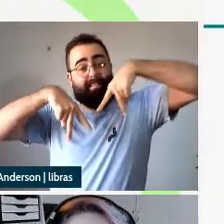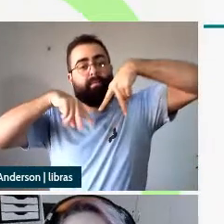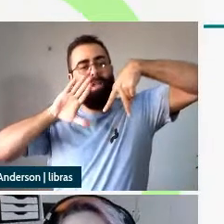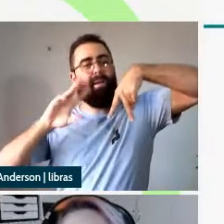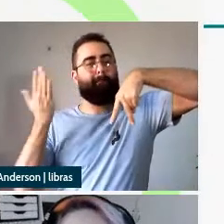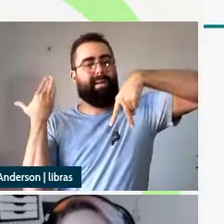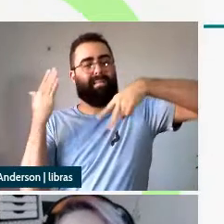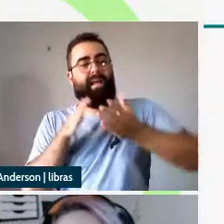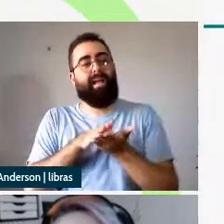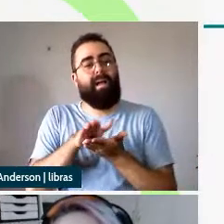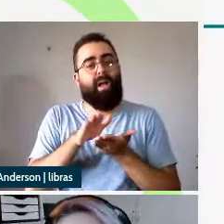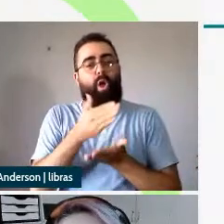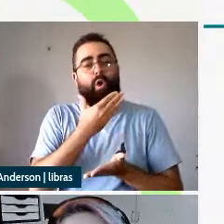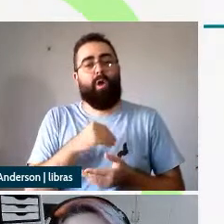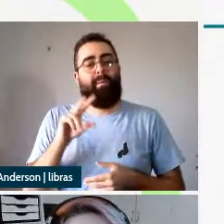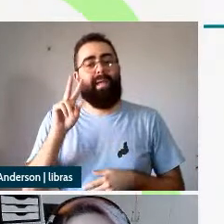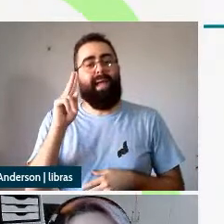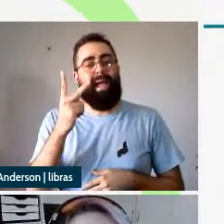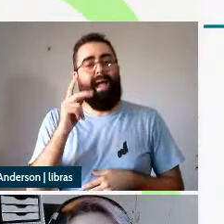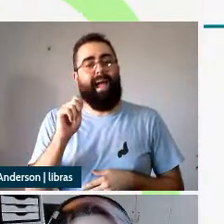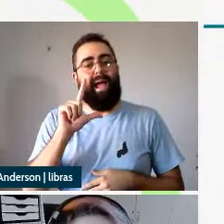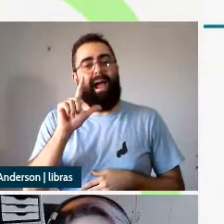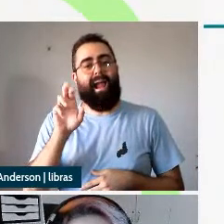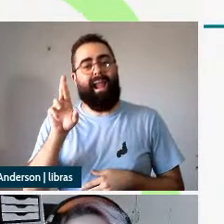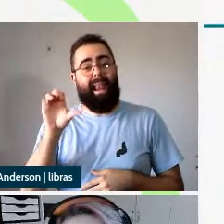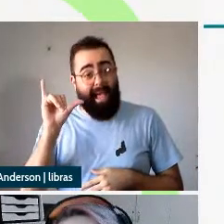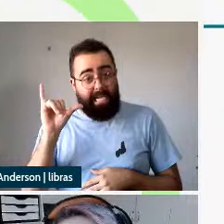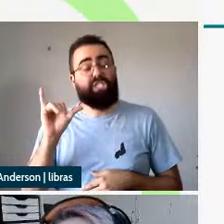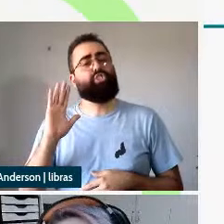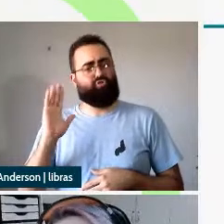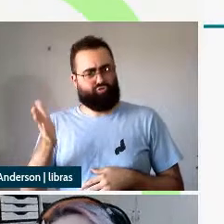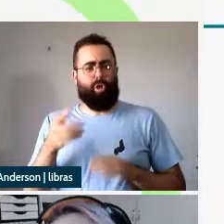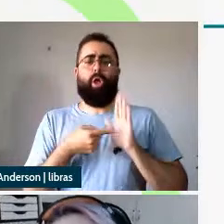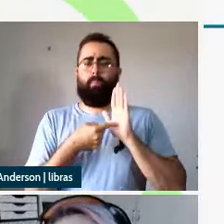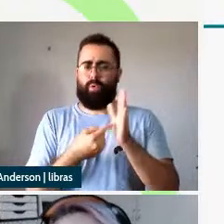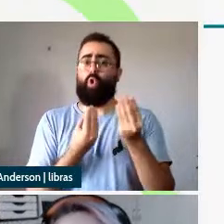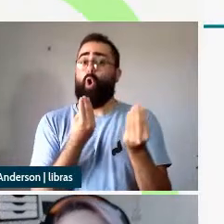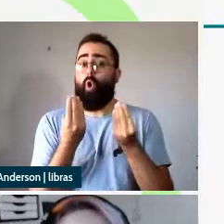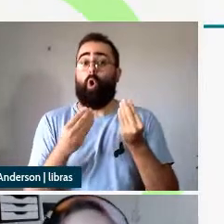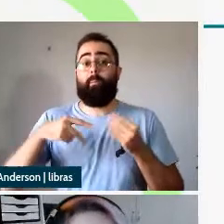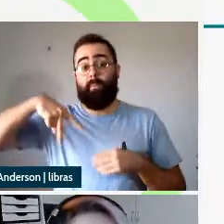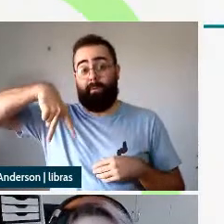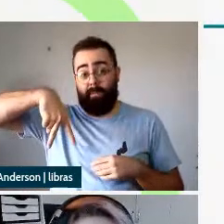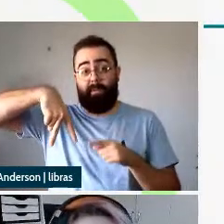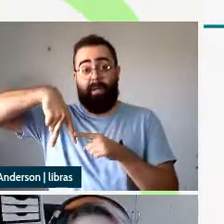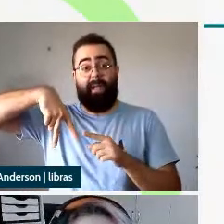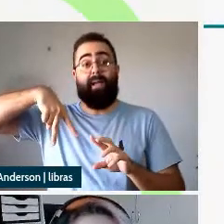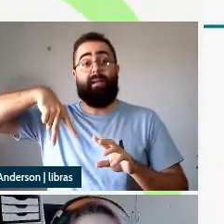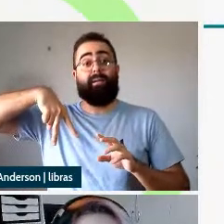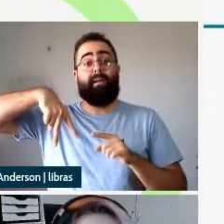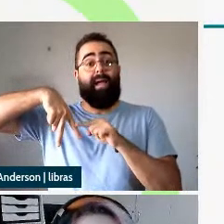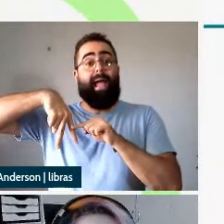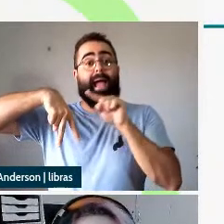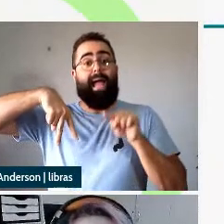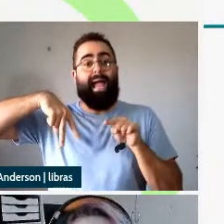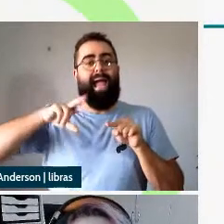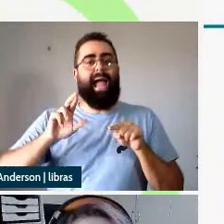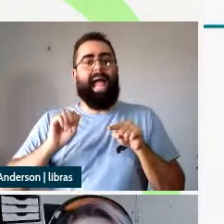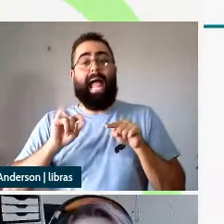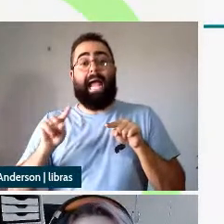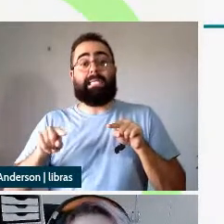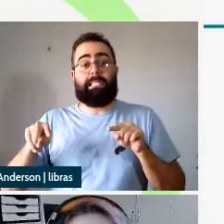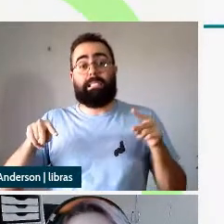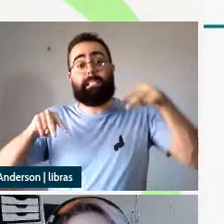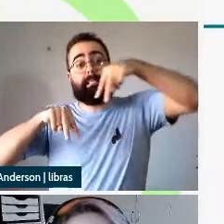mostra argumentos a favor da distinção dessas do categorizador e de voice que seria um introdutor de